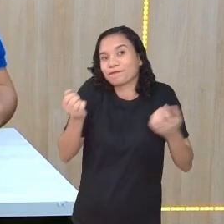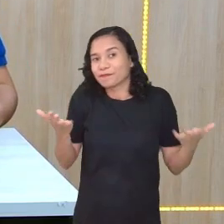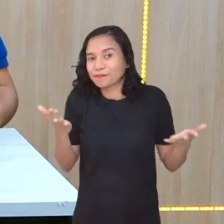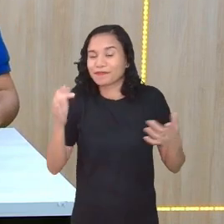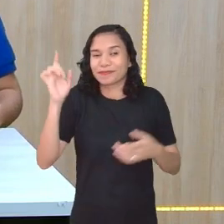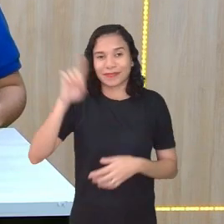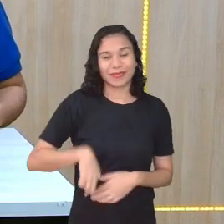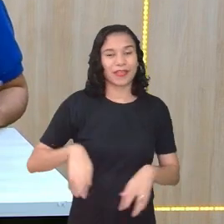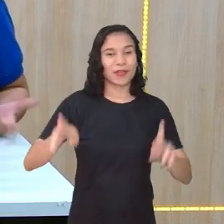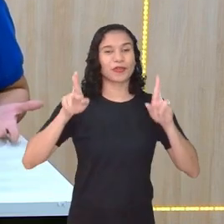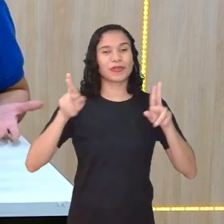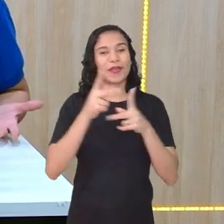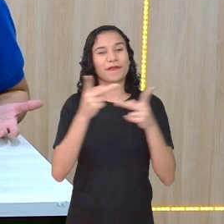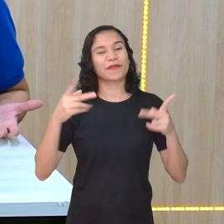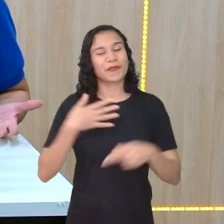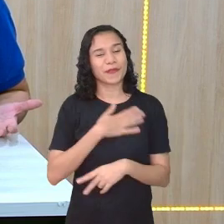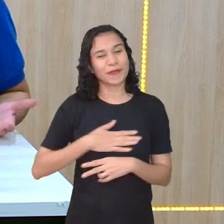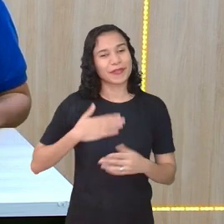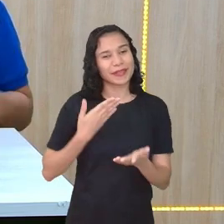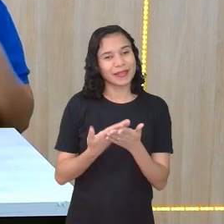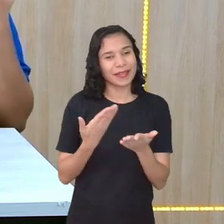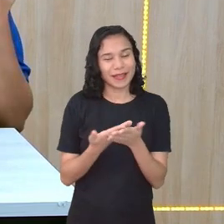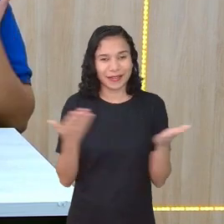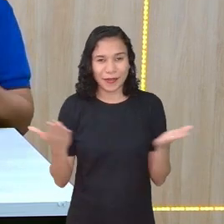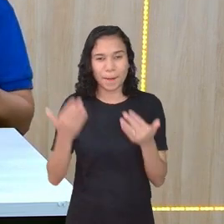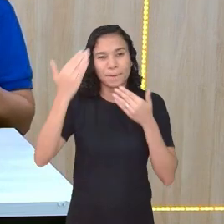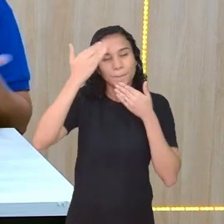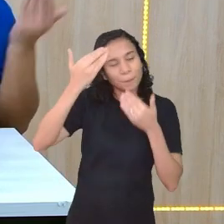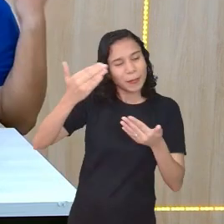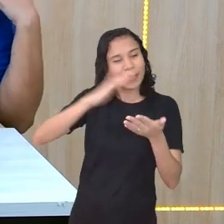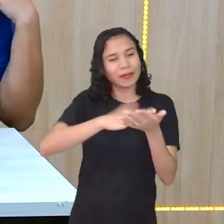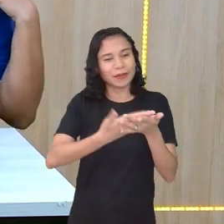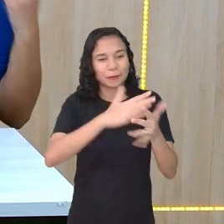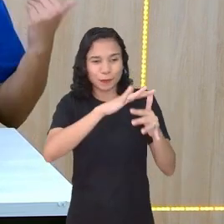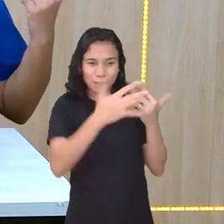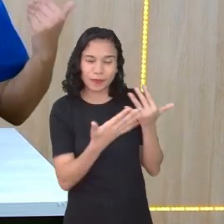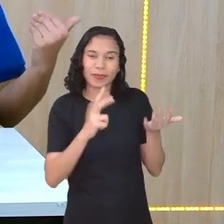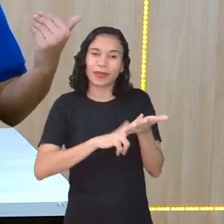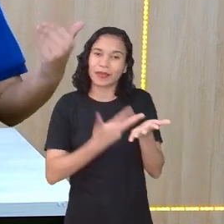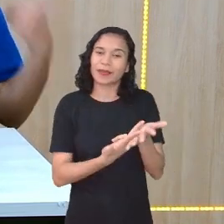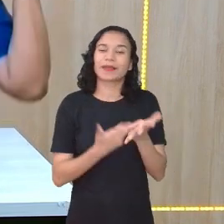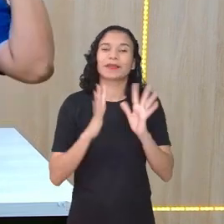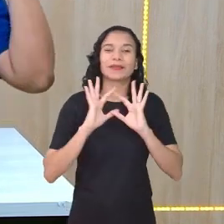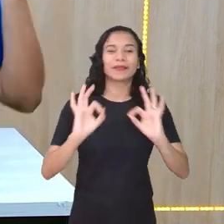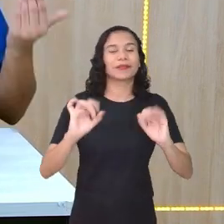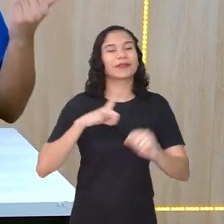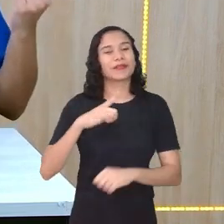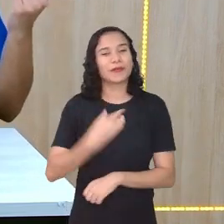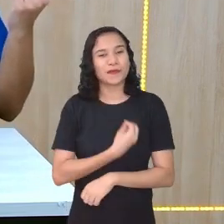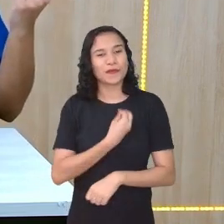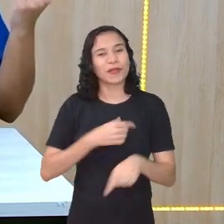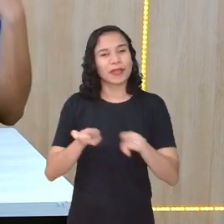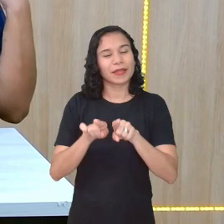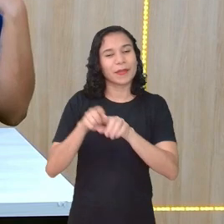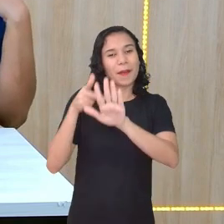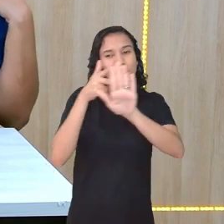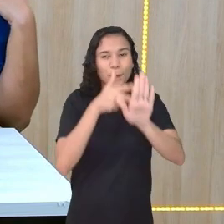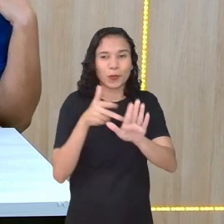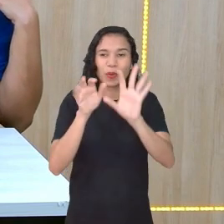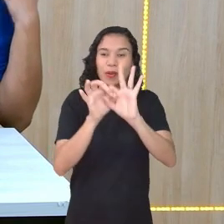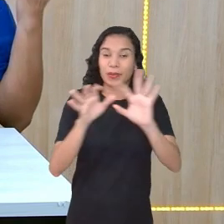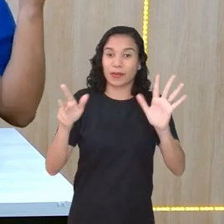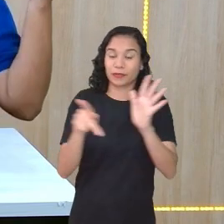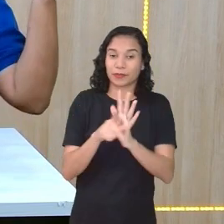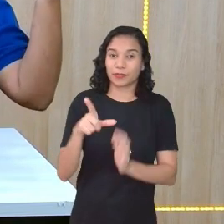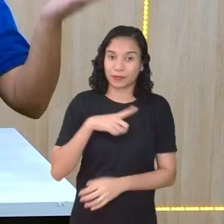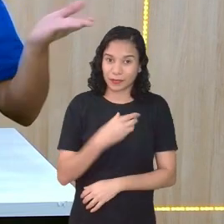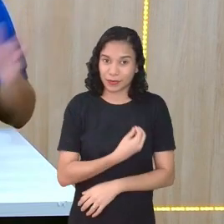Não é isso? Então, eu espero que vocês tenham gostado da aula de hoje. Obrigada, Helena, pela tradução impecável. Obrigada à produção que permite que